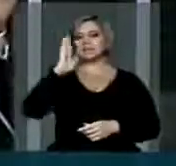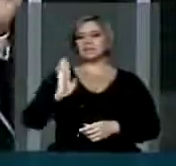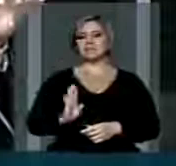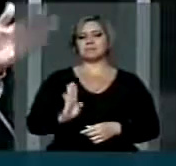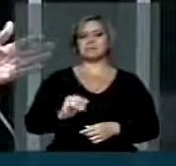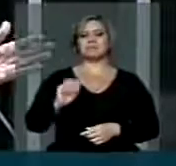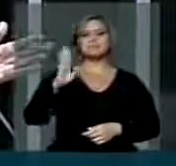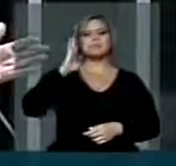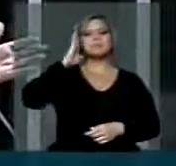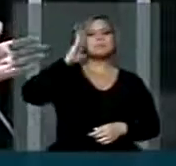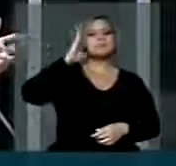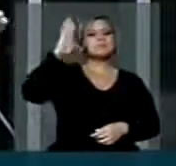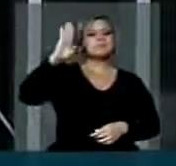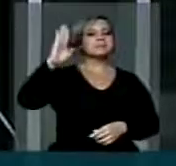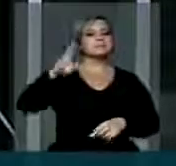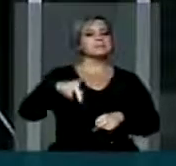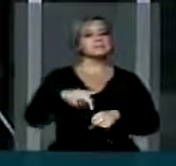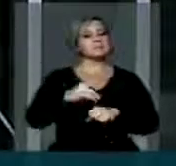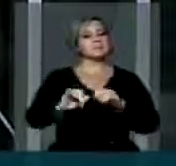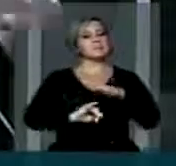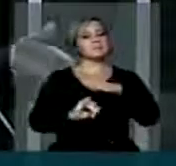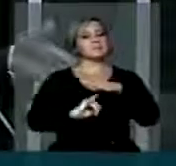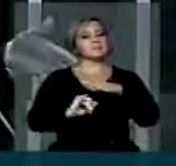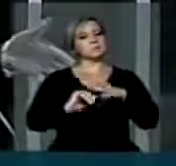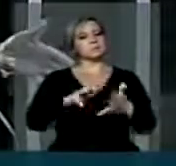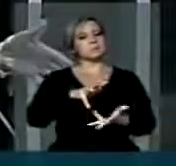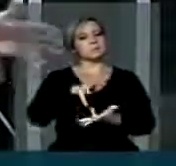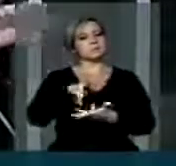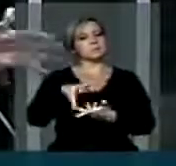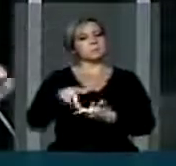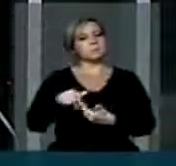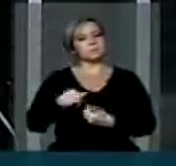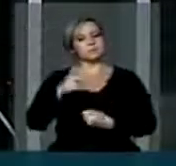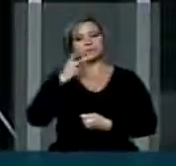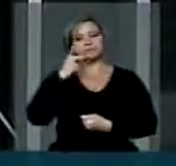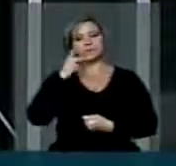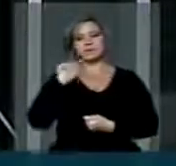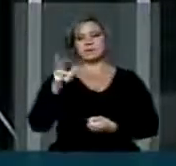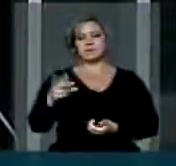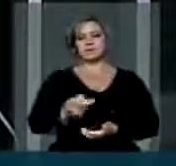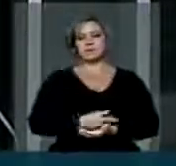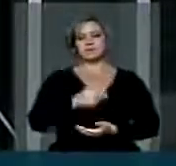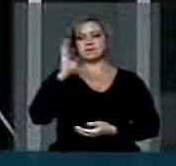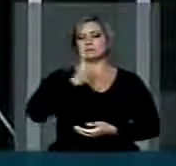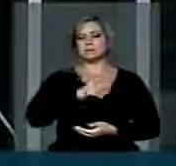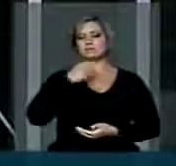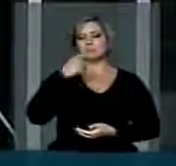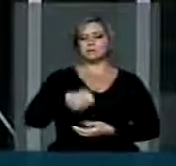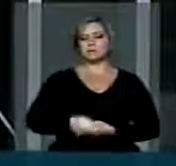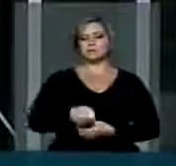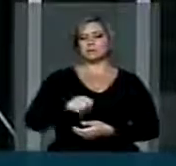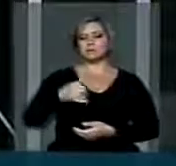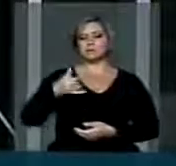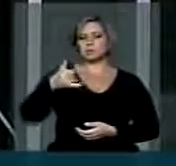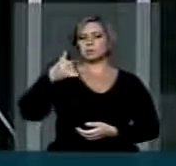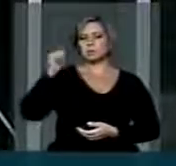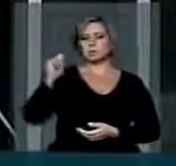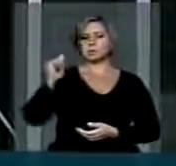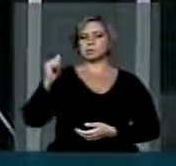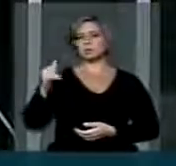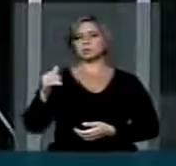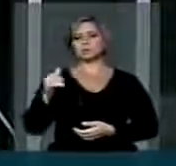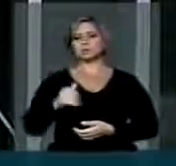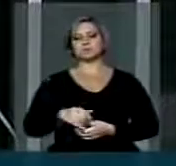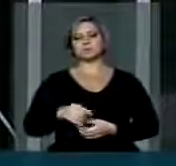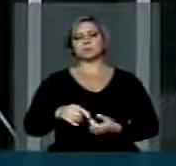instituições mundiais deram um recado duro sobre a situação do país. Juros crescendo, inflação